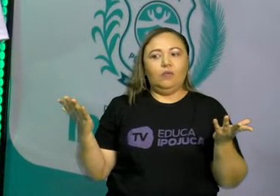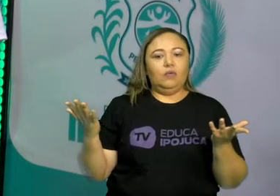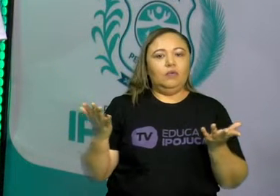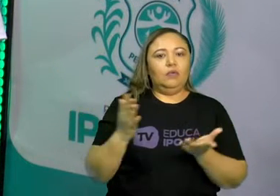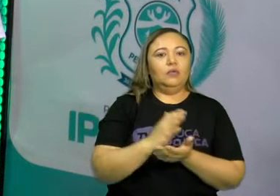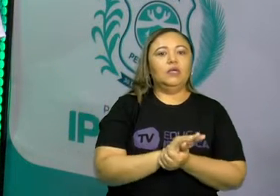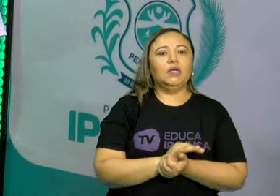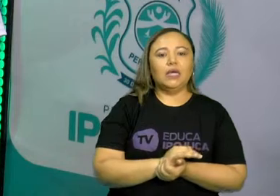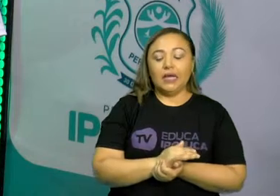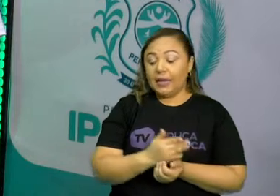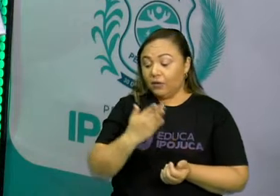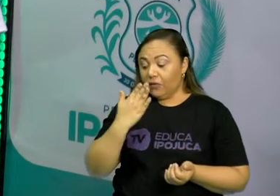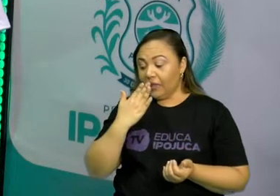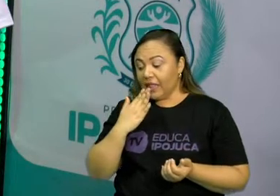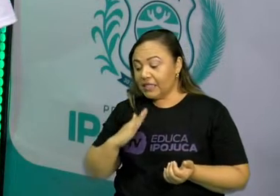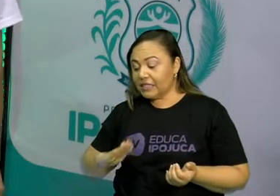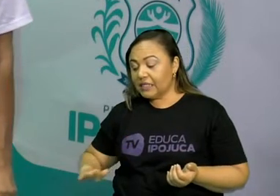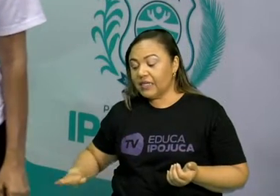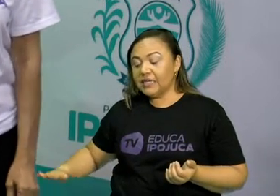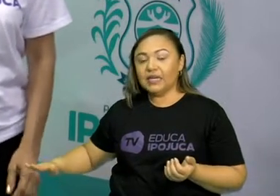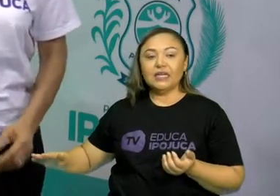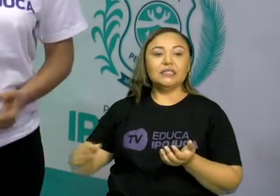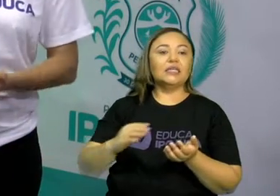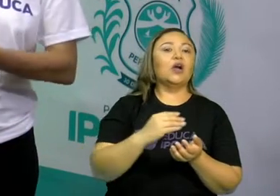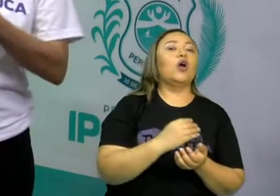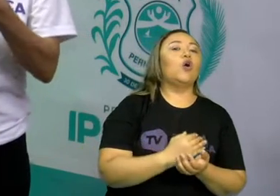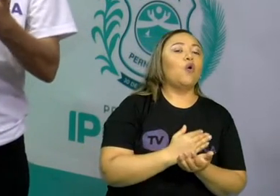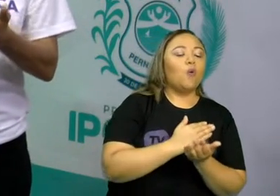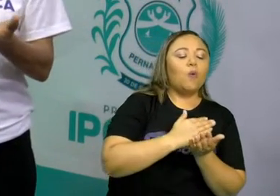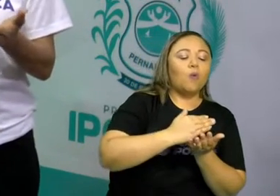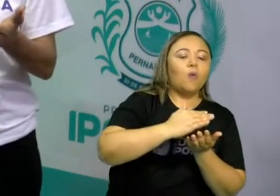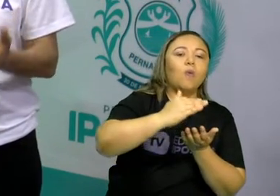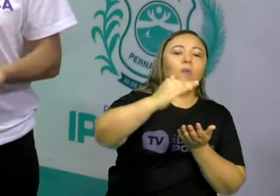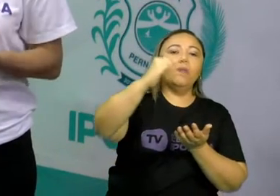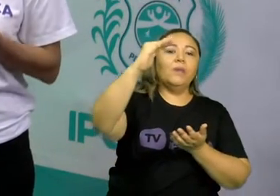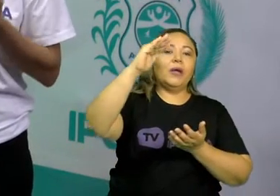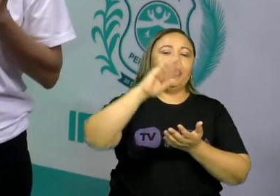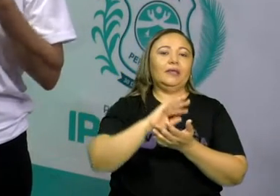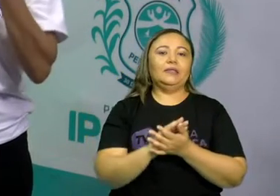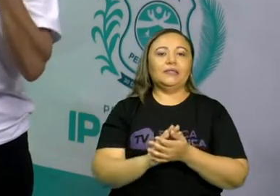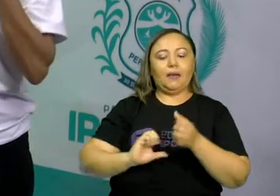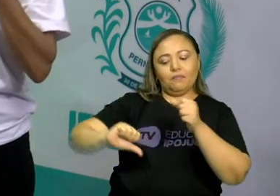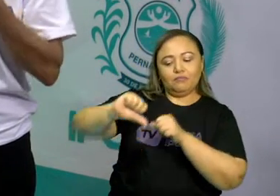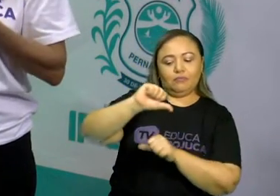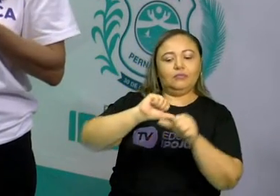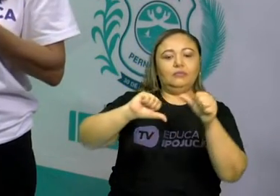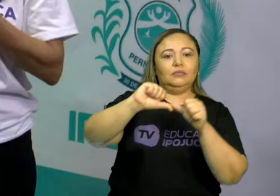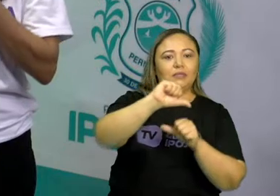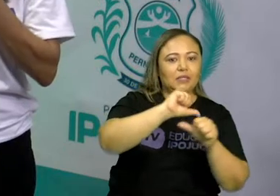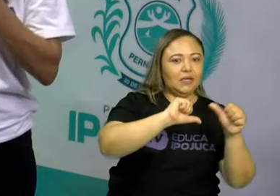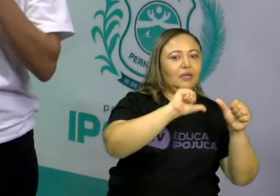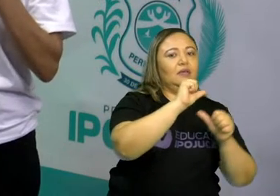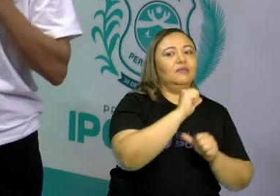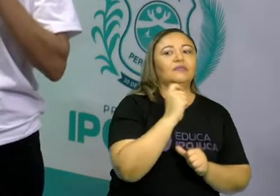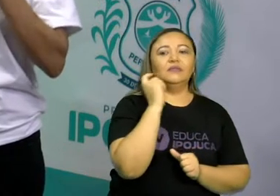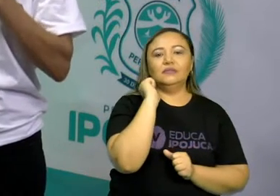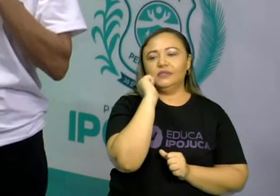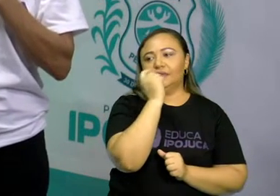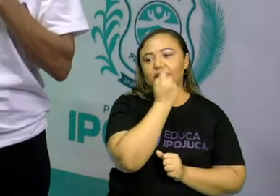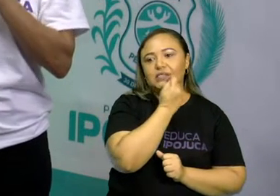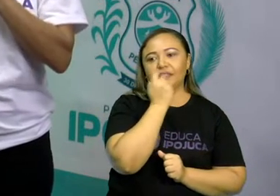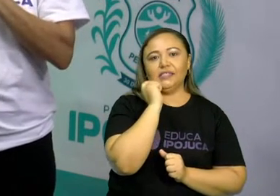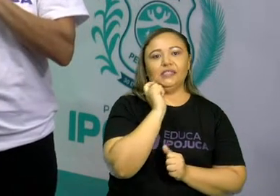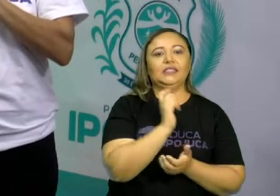Quando as crianças começam a trocar os dentes? Qual é a parte de qual idade que as crianças, os dentinhos das crianças começam a